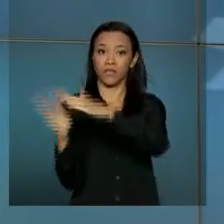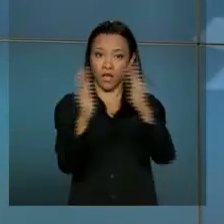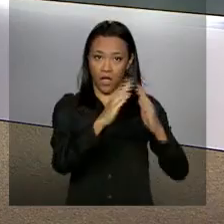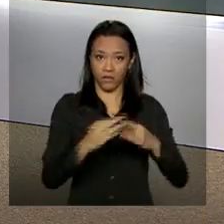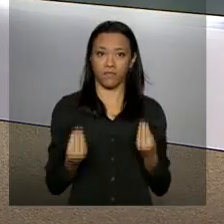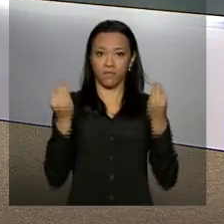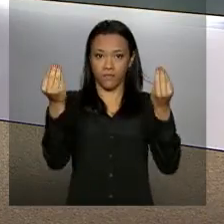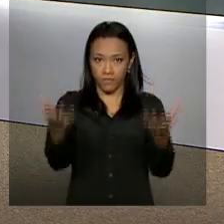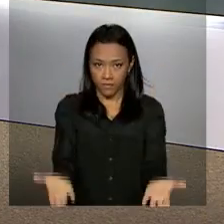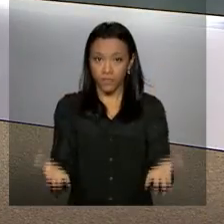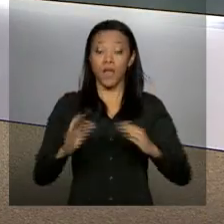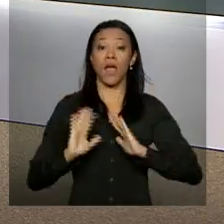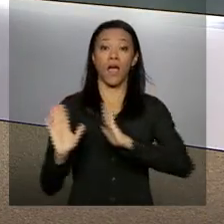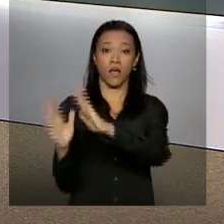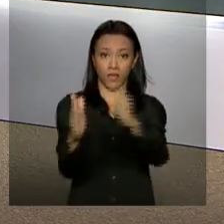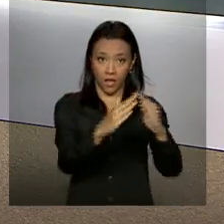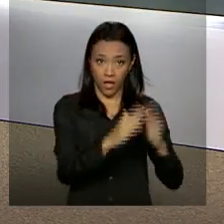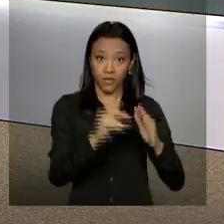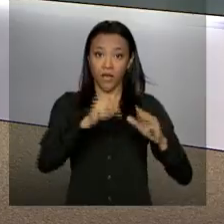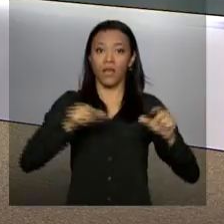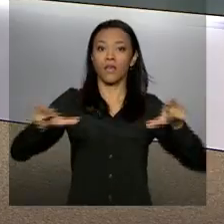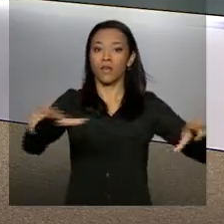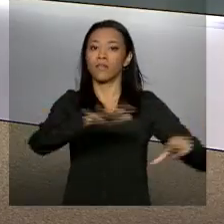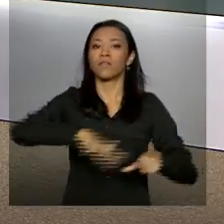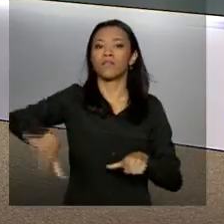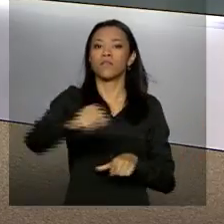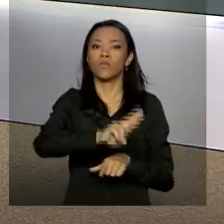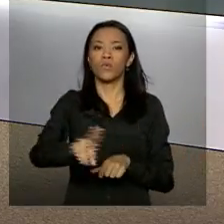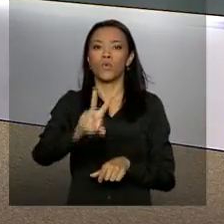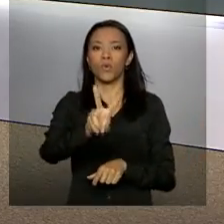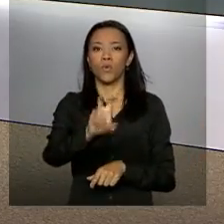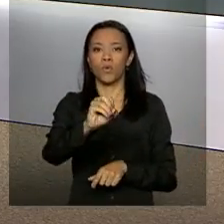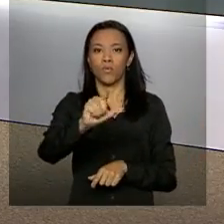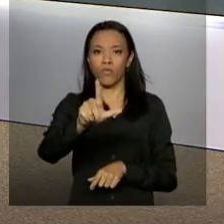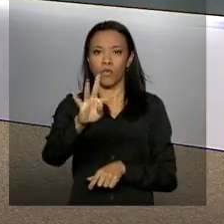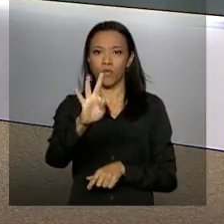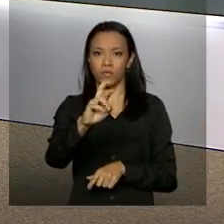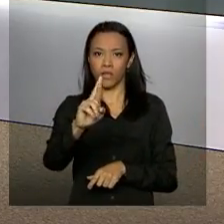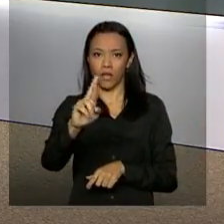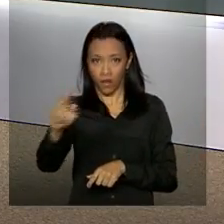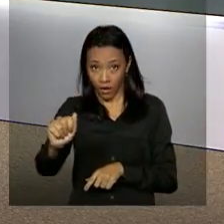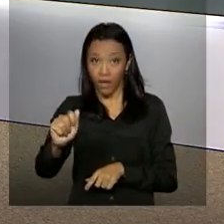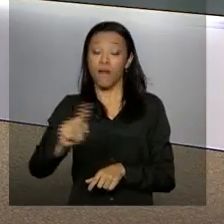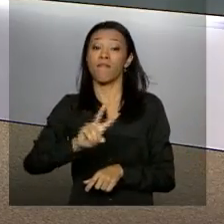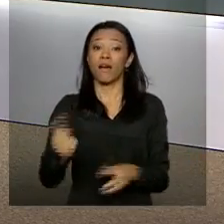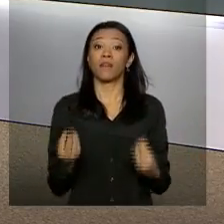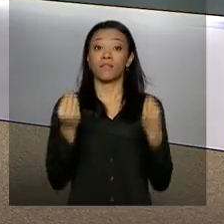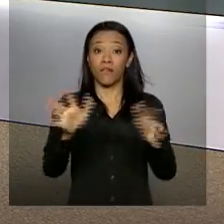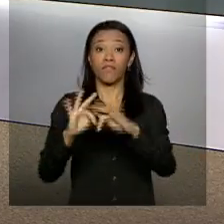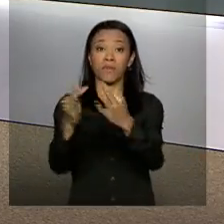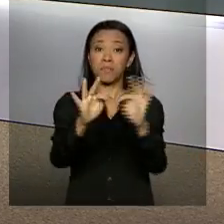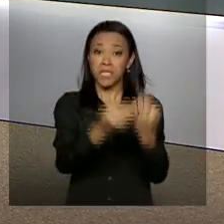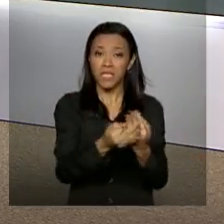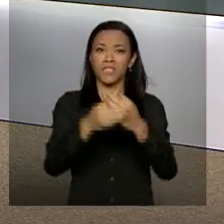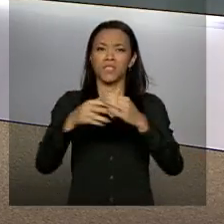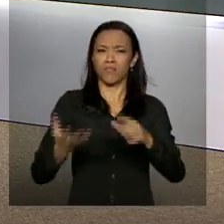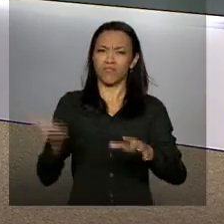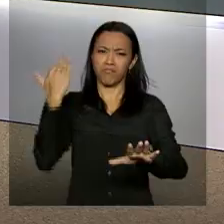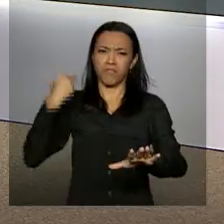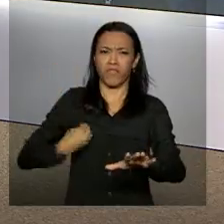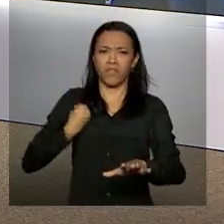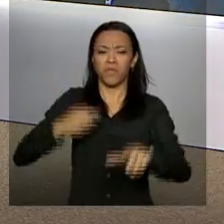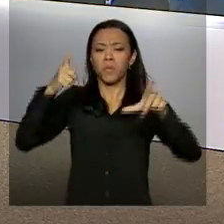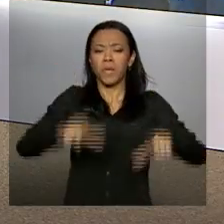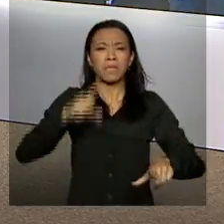Vida. As unidades são do residencial Volterra e vão beneficiar famílias que viviam em áreas de risco. A repórter